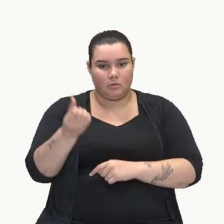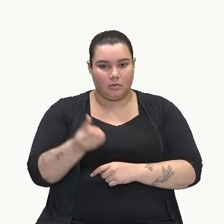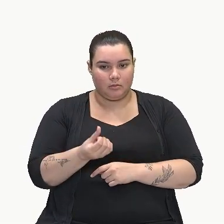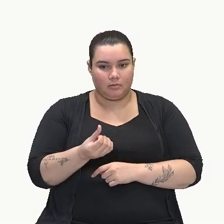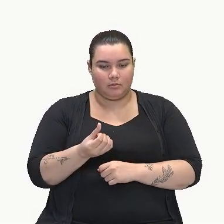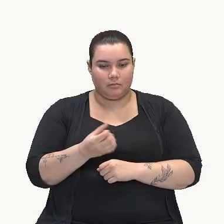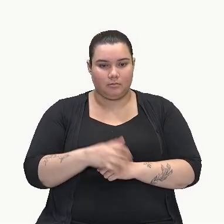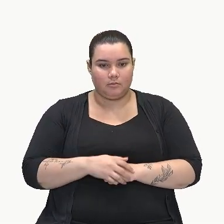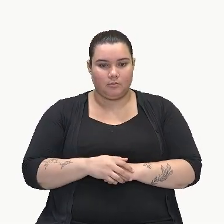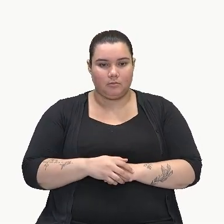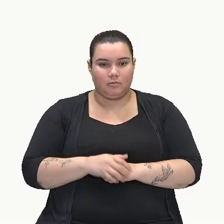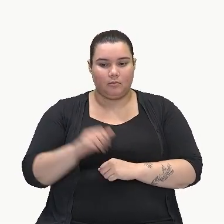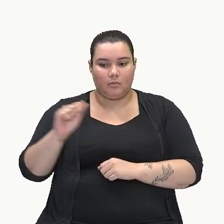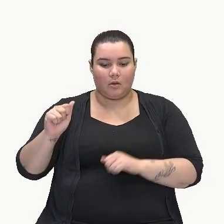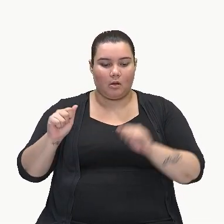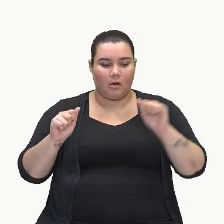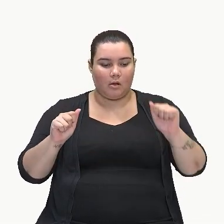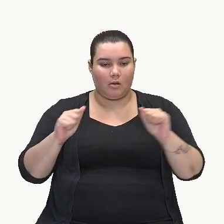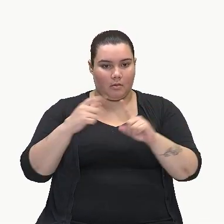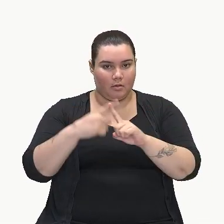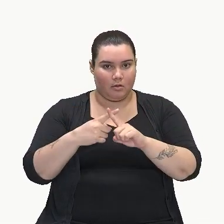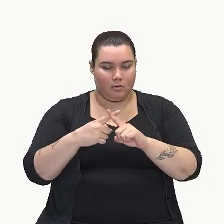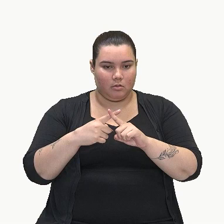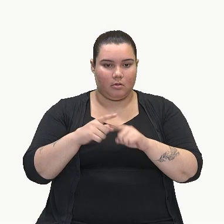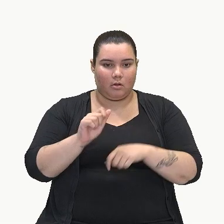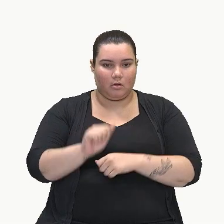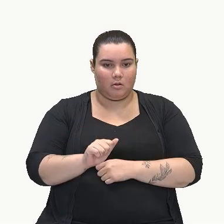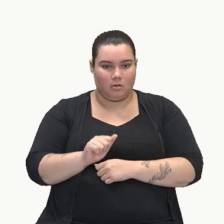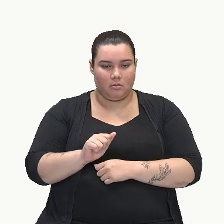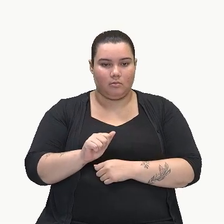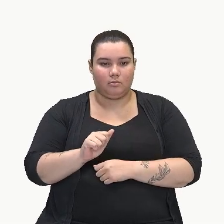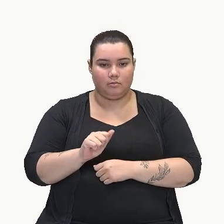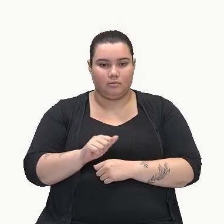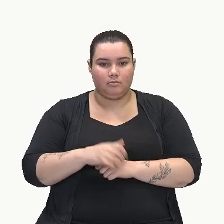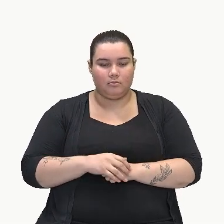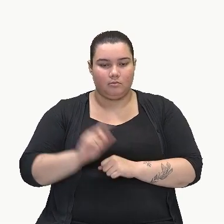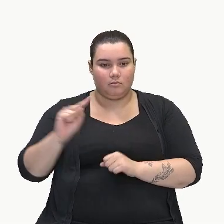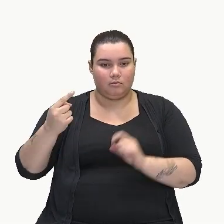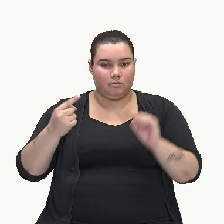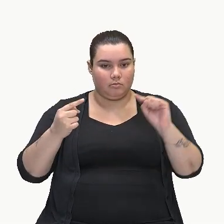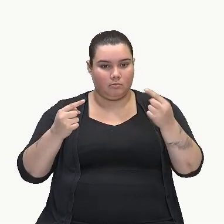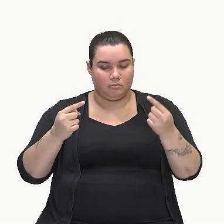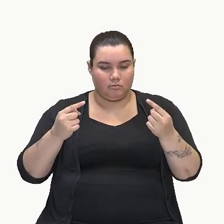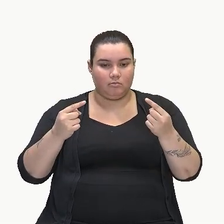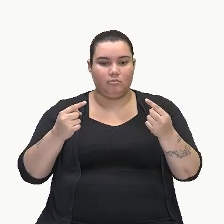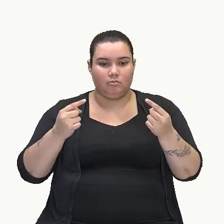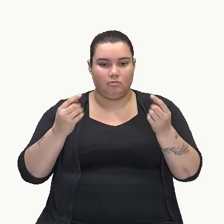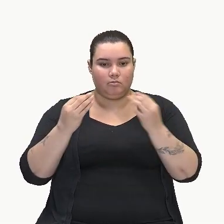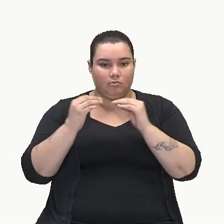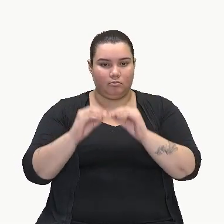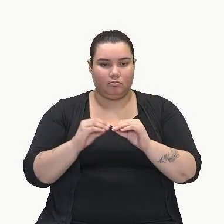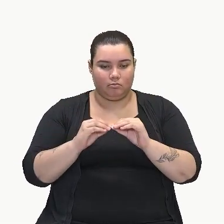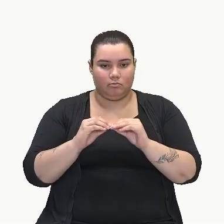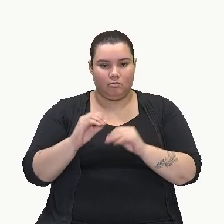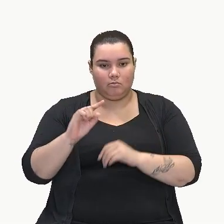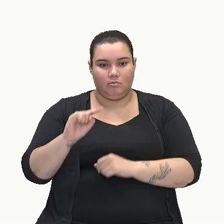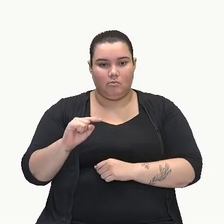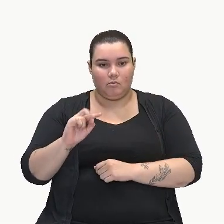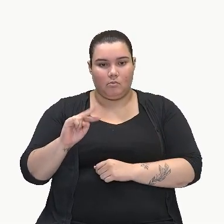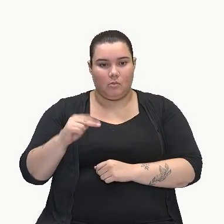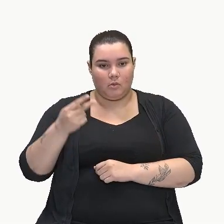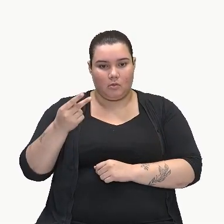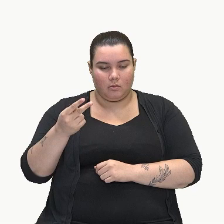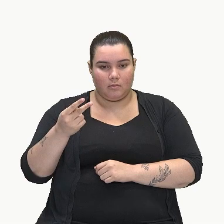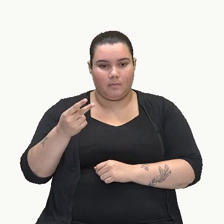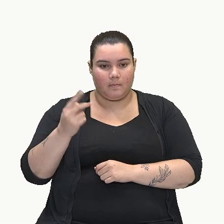6. A vezes A, mesma letra, eu repito a base, que é o A, e eu vou somar os